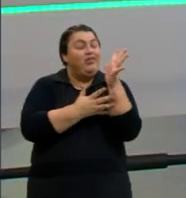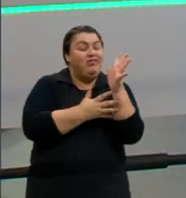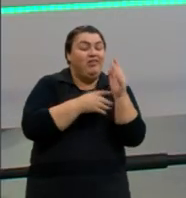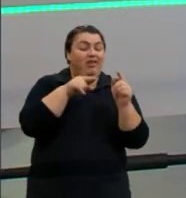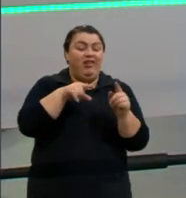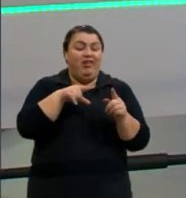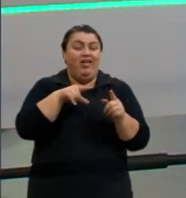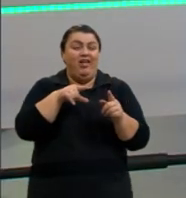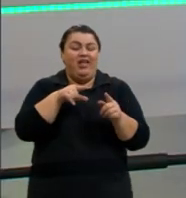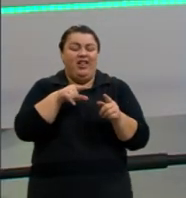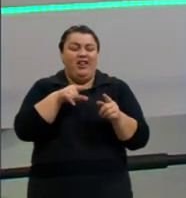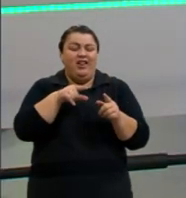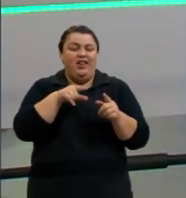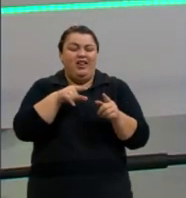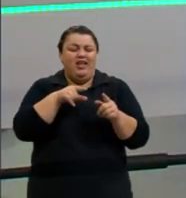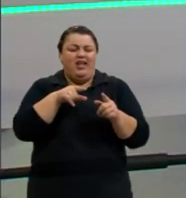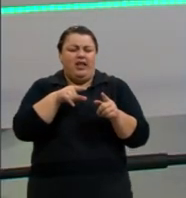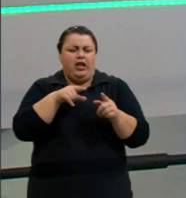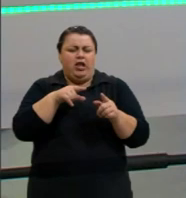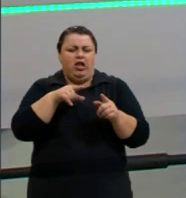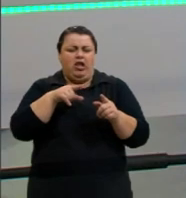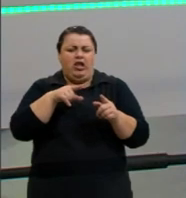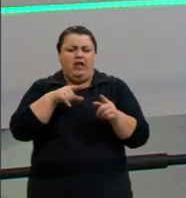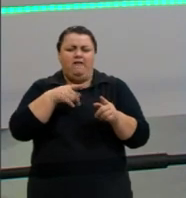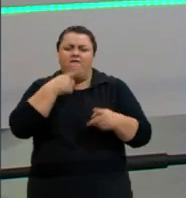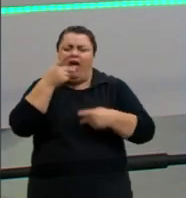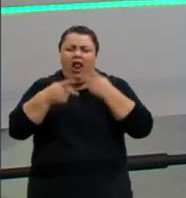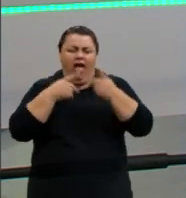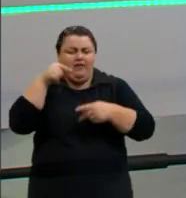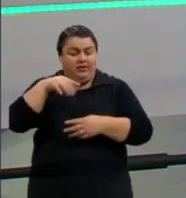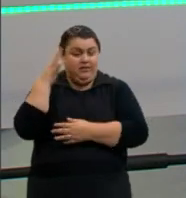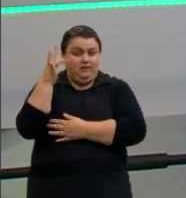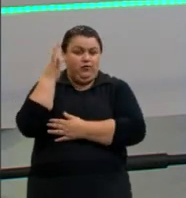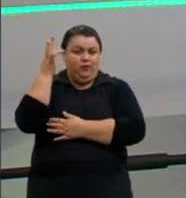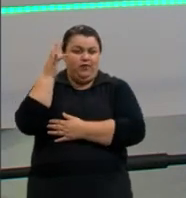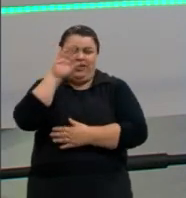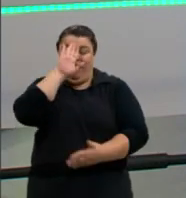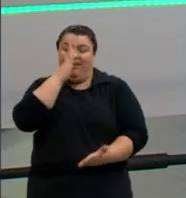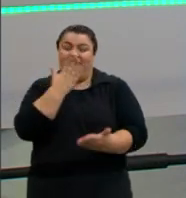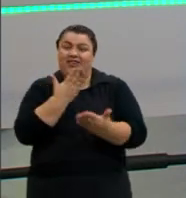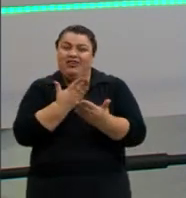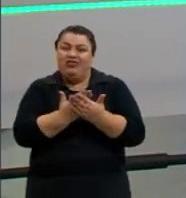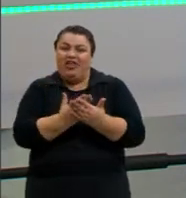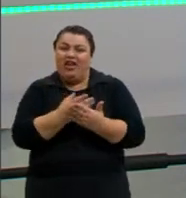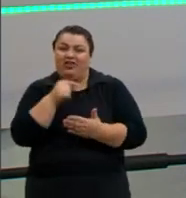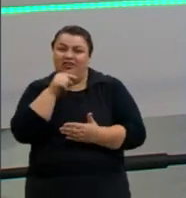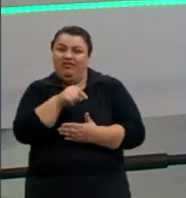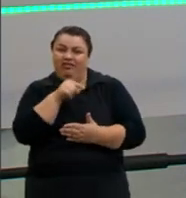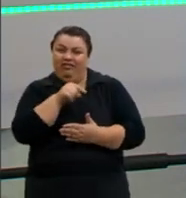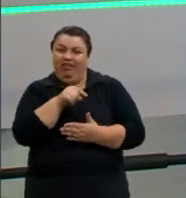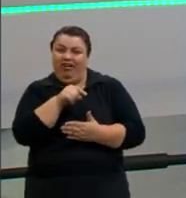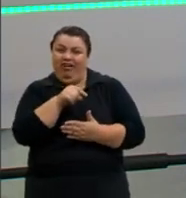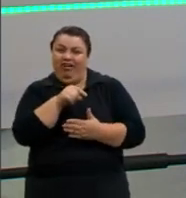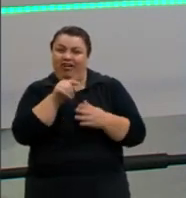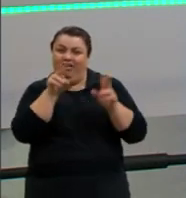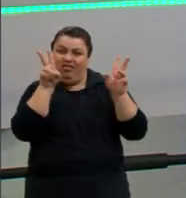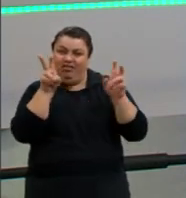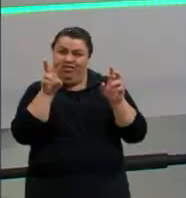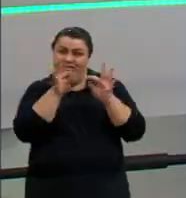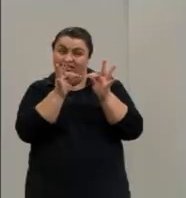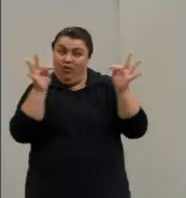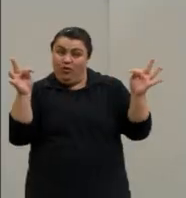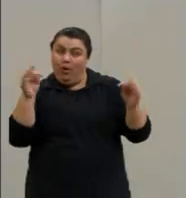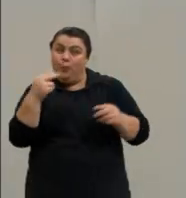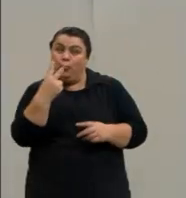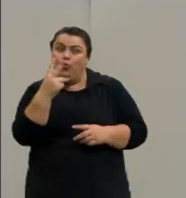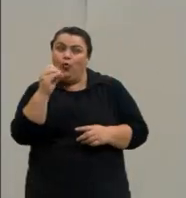convincente nessa filosofia dele que acreditaram nessa teoria por dois mil anos. Isso foi em 360,